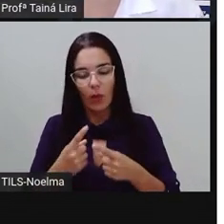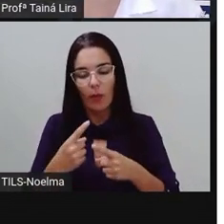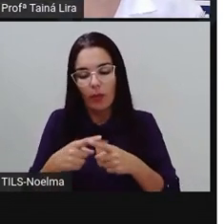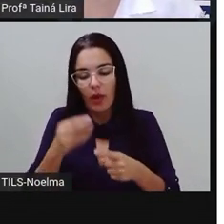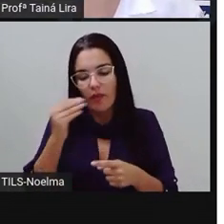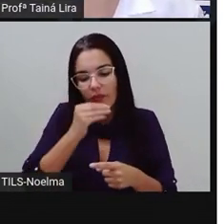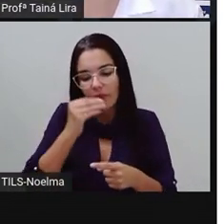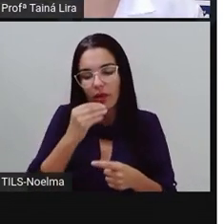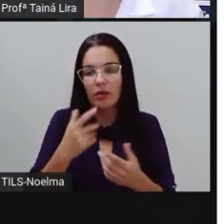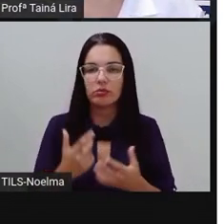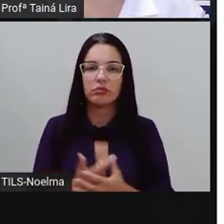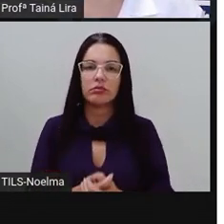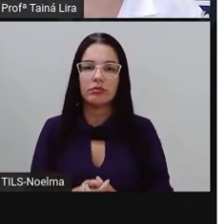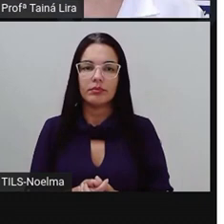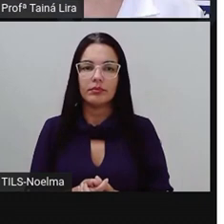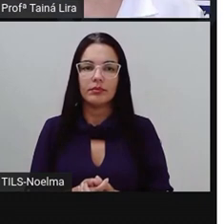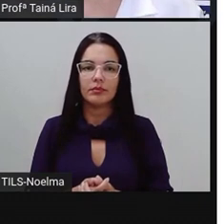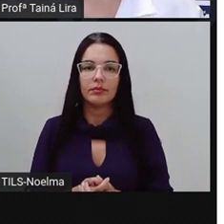mais fraca, tá bom?